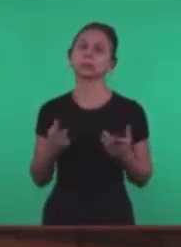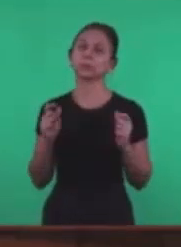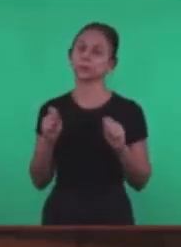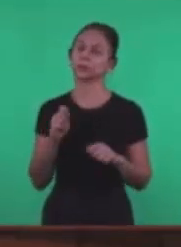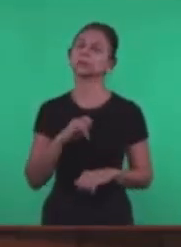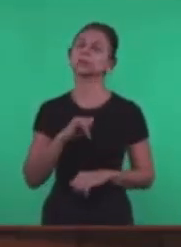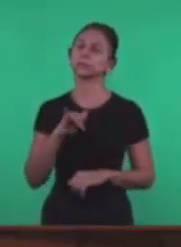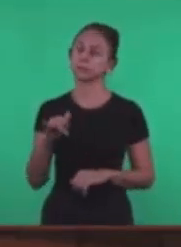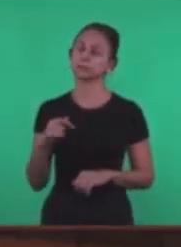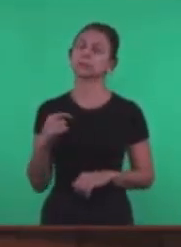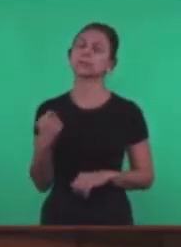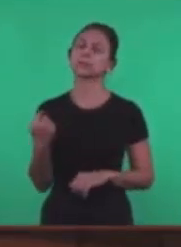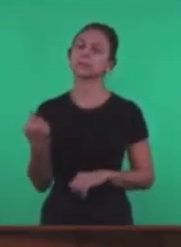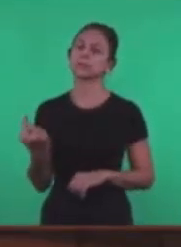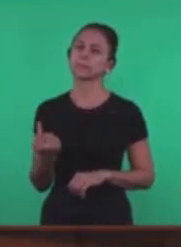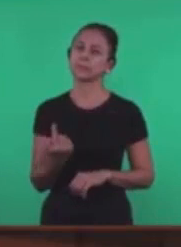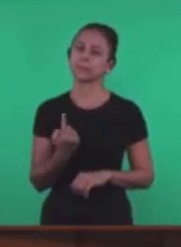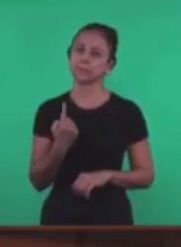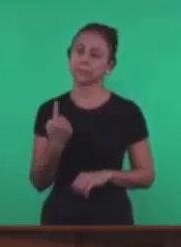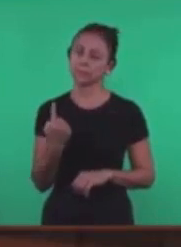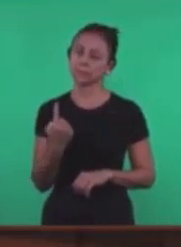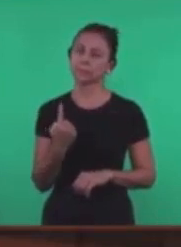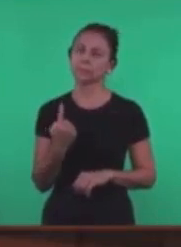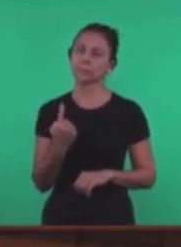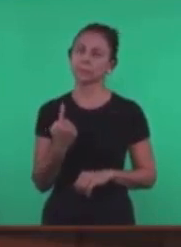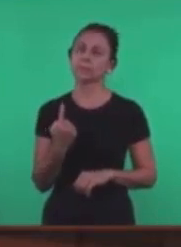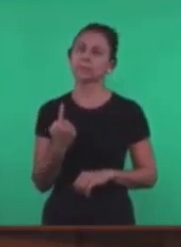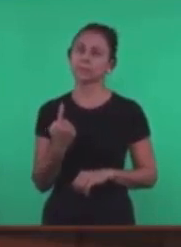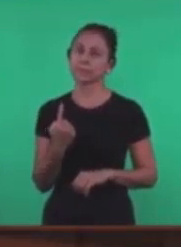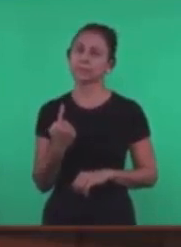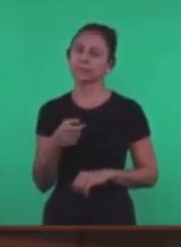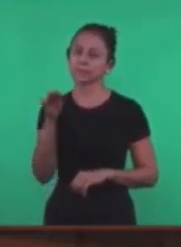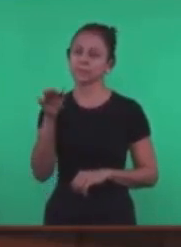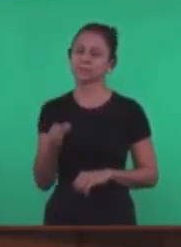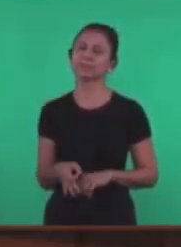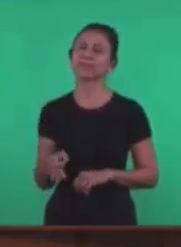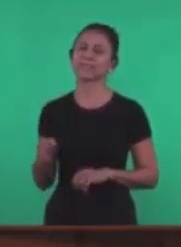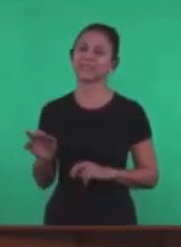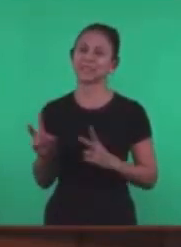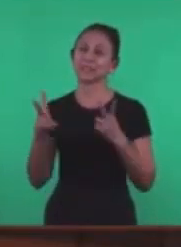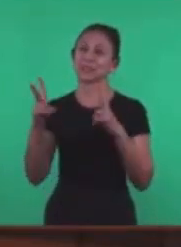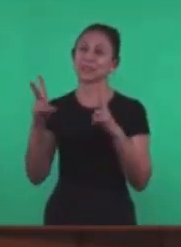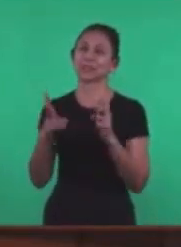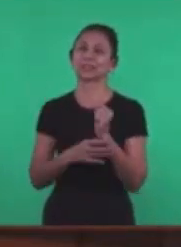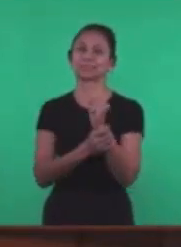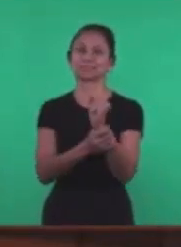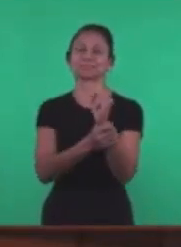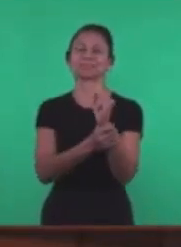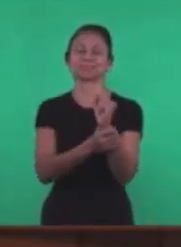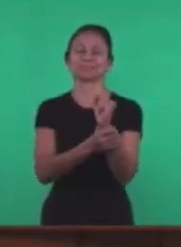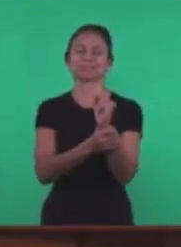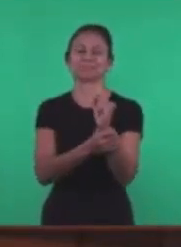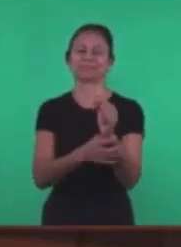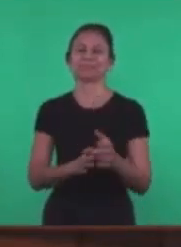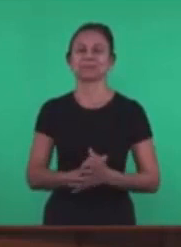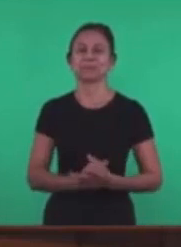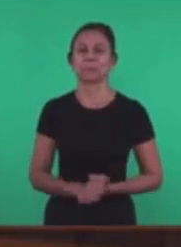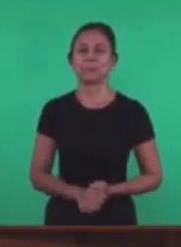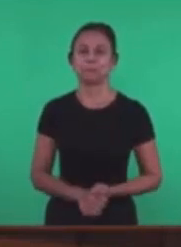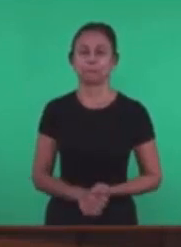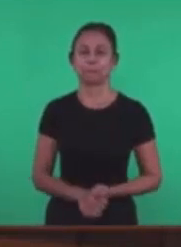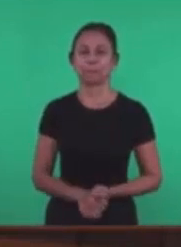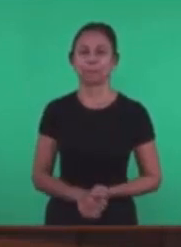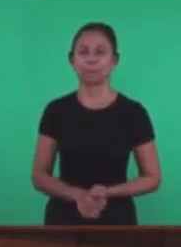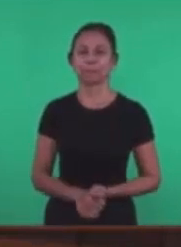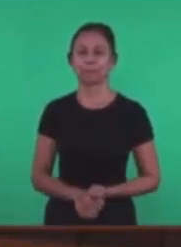Estamos Convencidos De que A vitória Está garantida Vamos